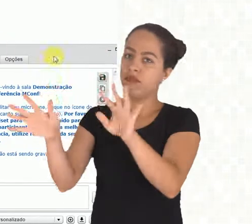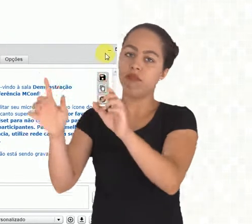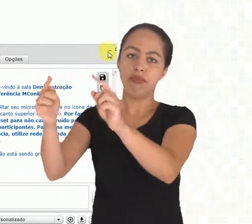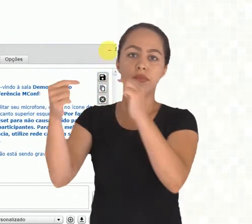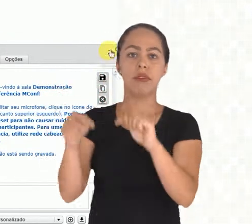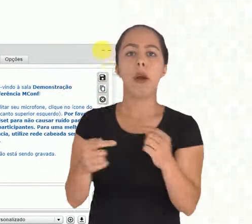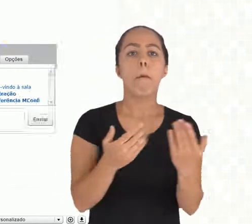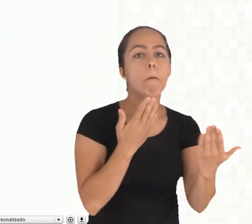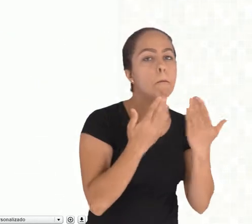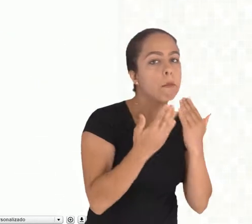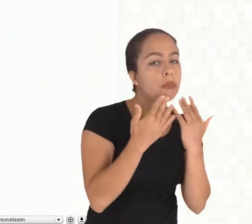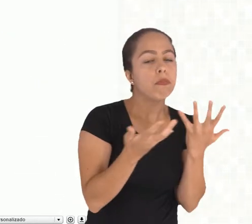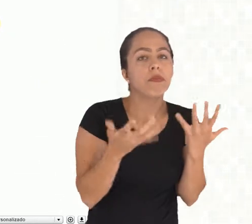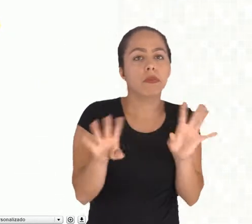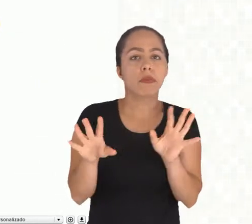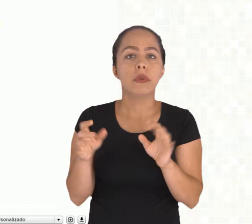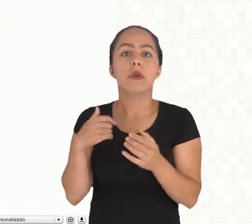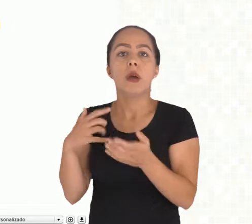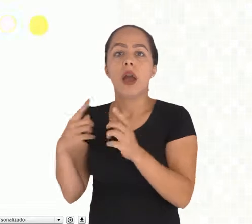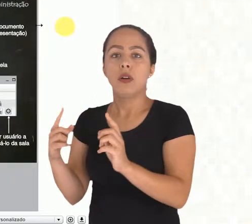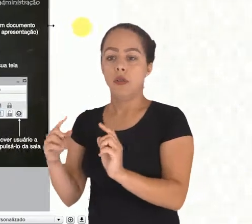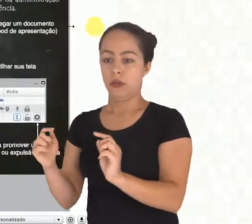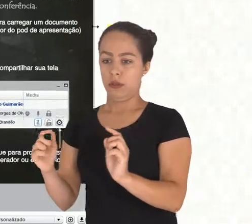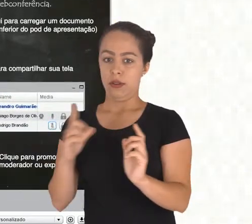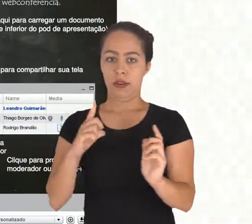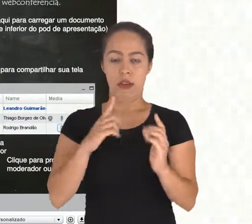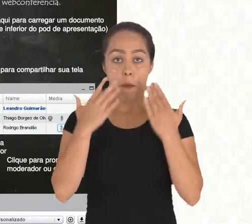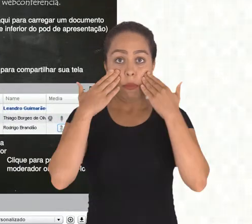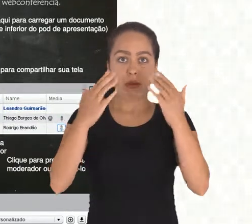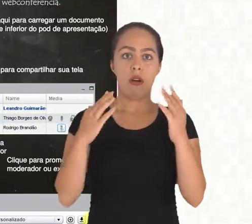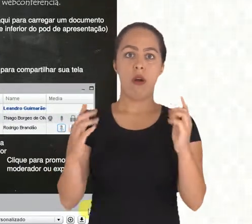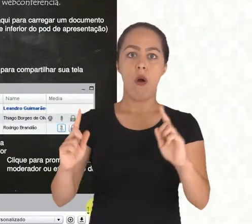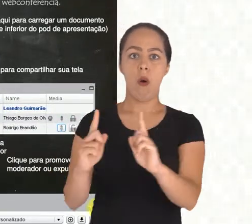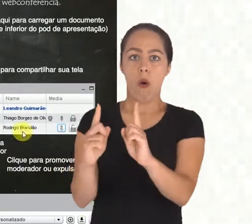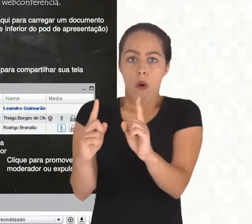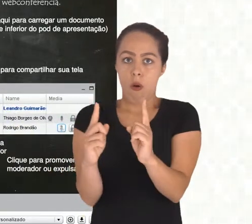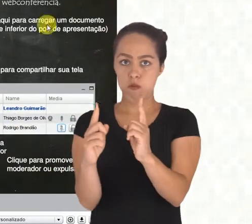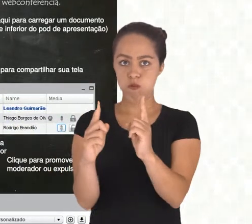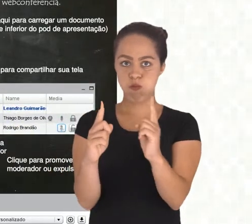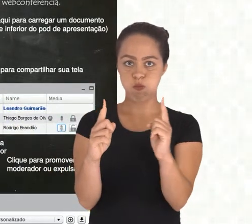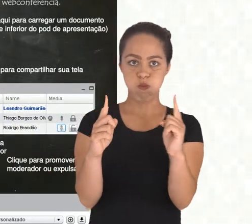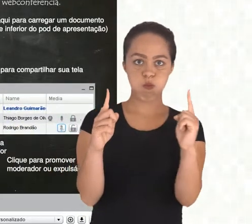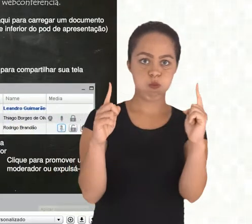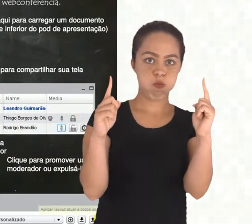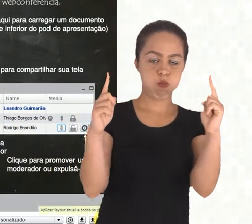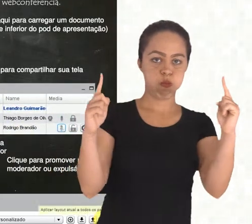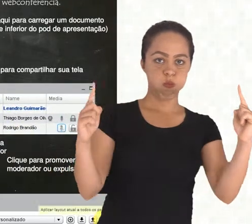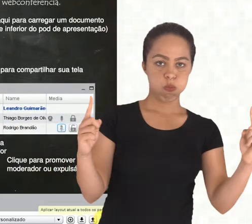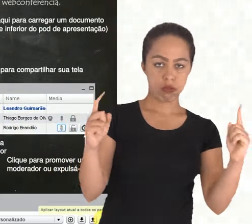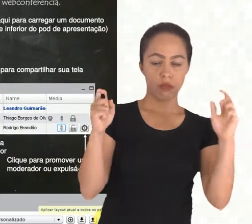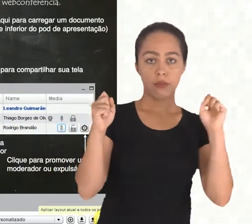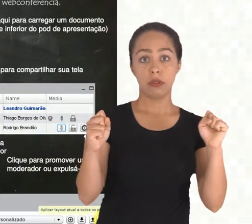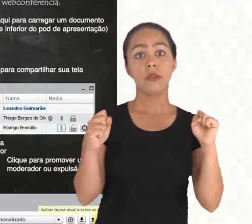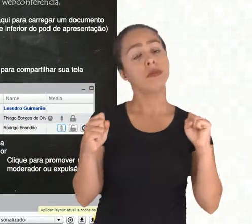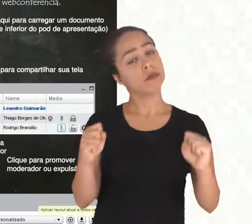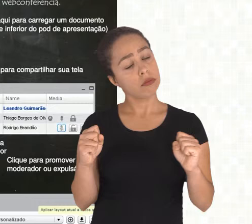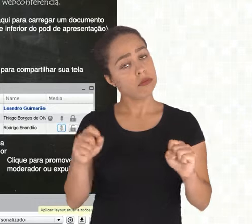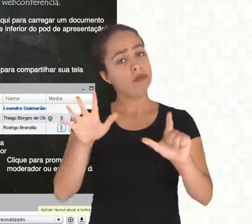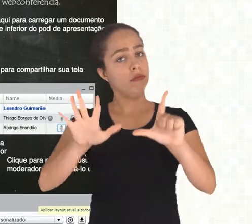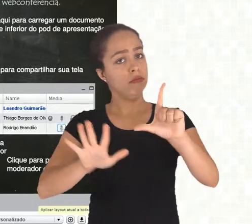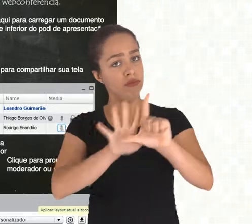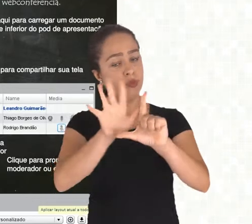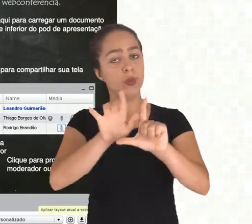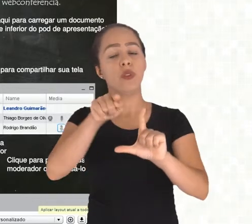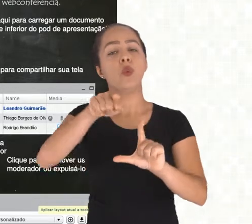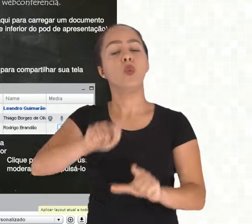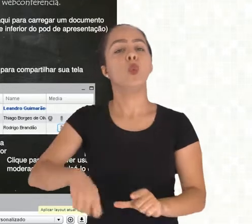você não vai usar o bate-papo, você quer aumentar a janela de apresentação. Uma vez que você tenha feito isso, você pode aplicar o layout como